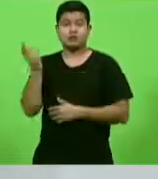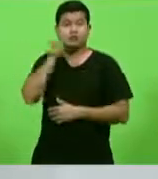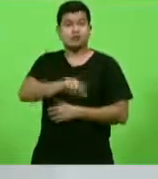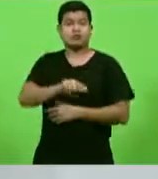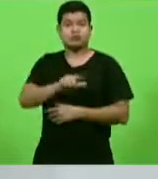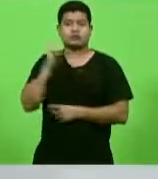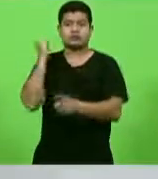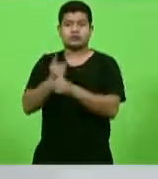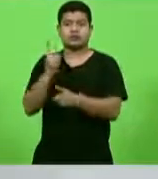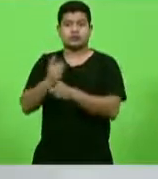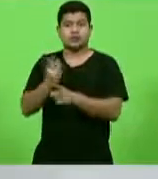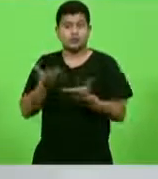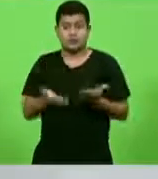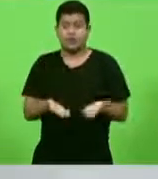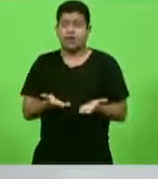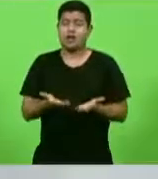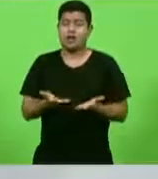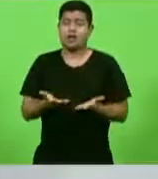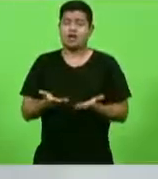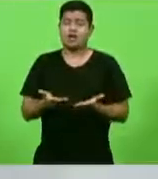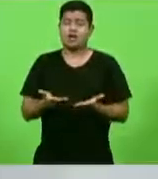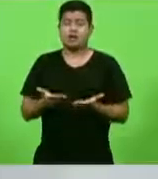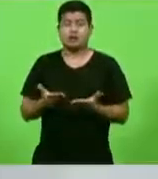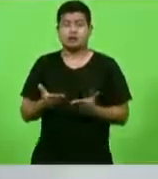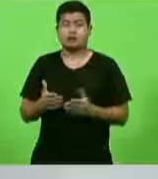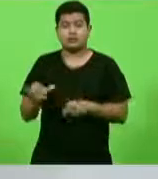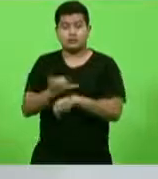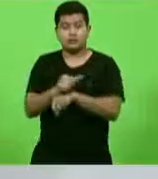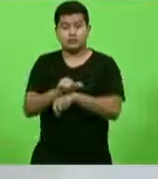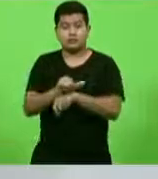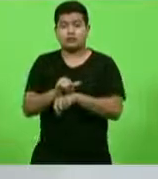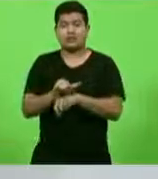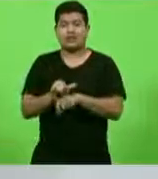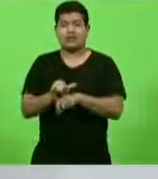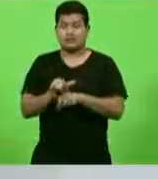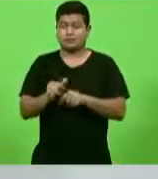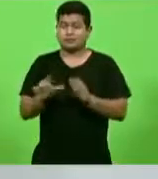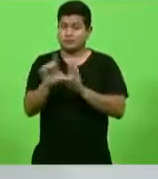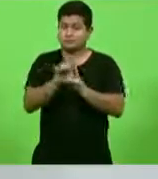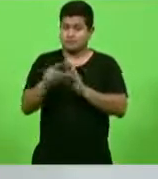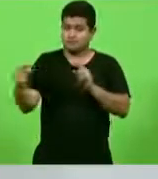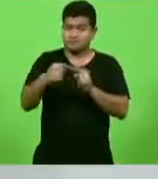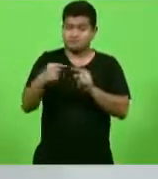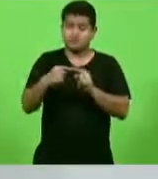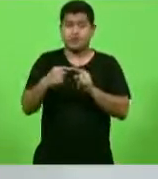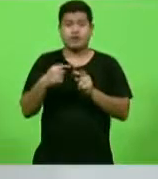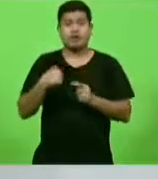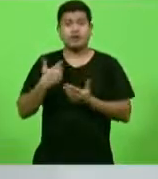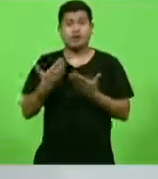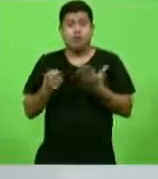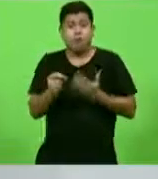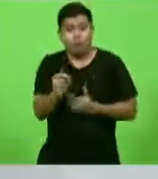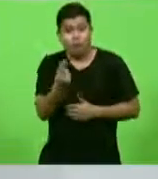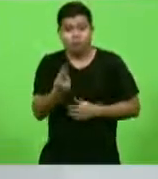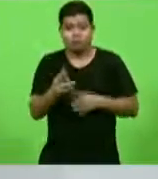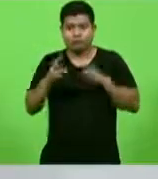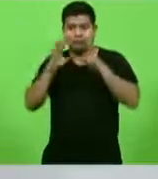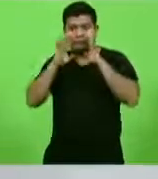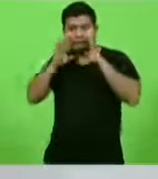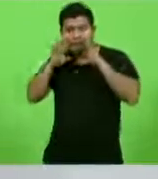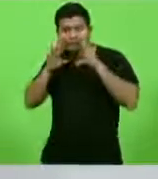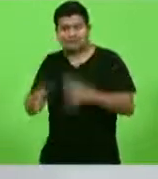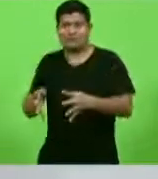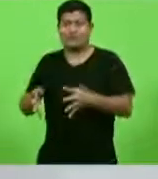alternativa legal, ou seja, se preocupem efetivamente em resolver esta situação